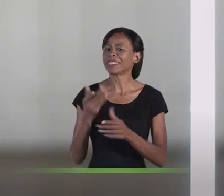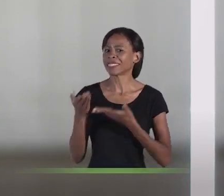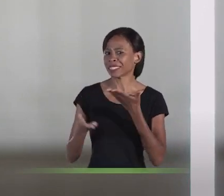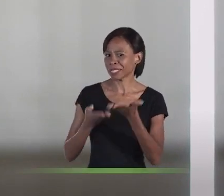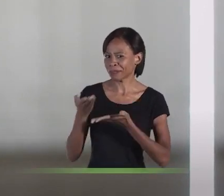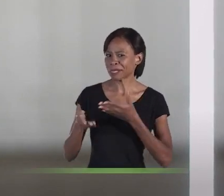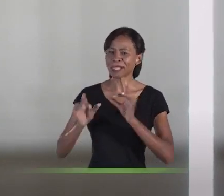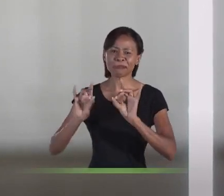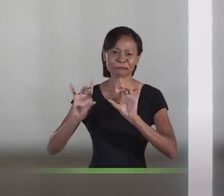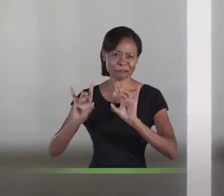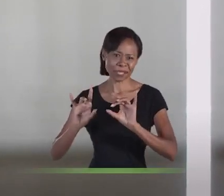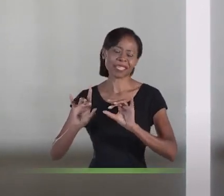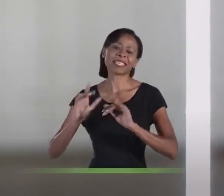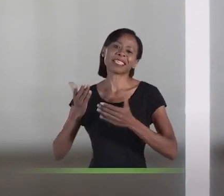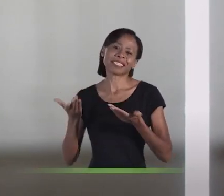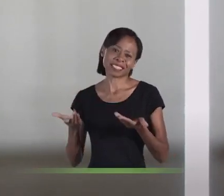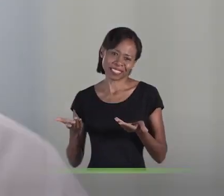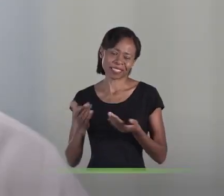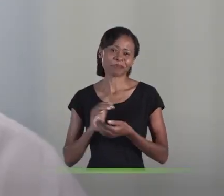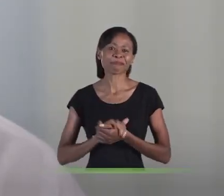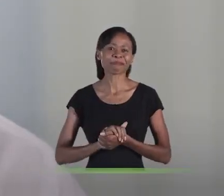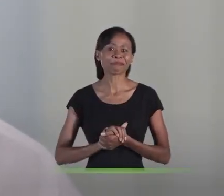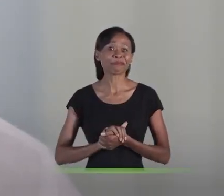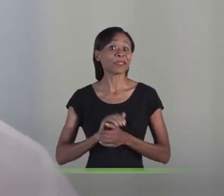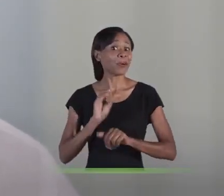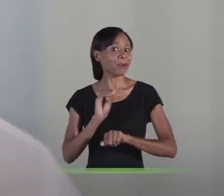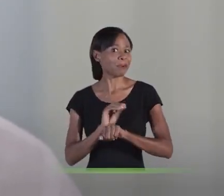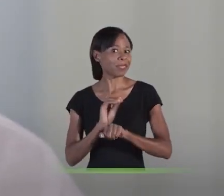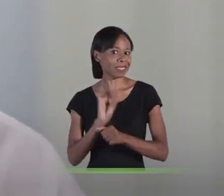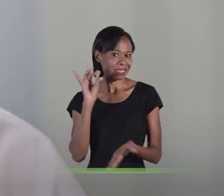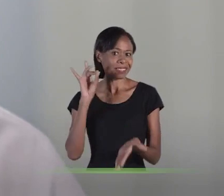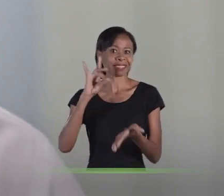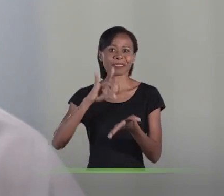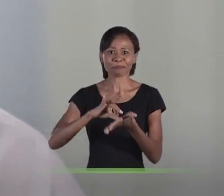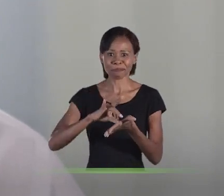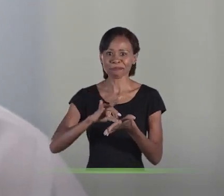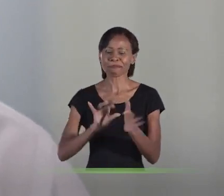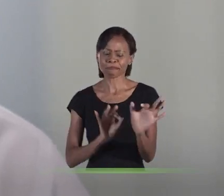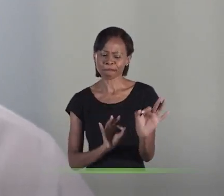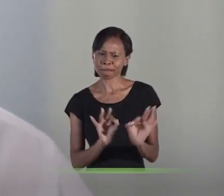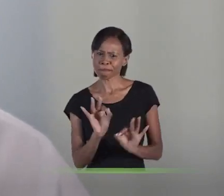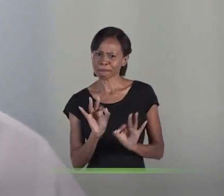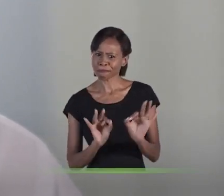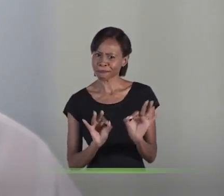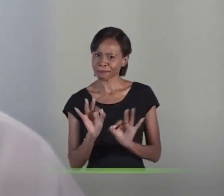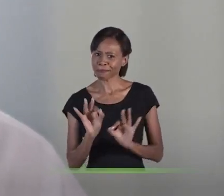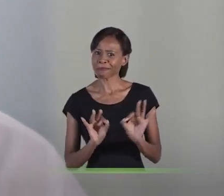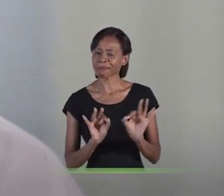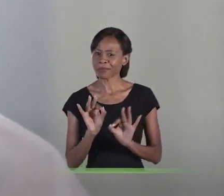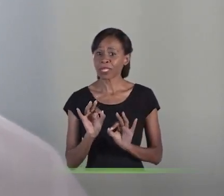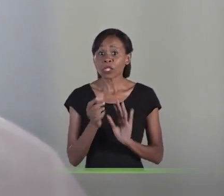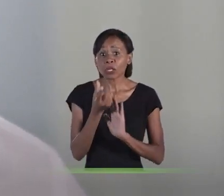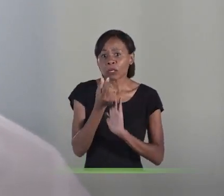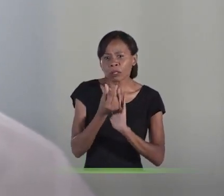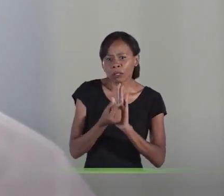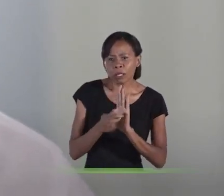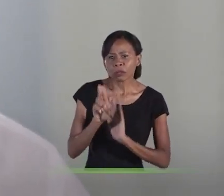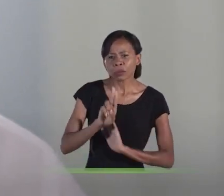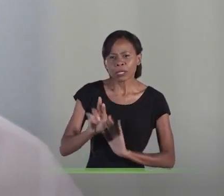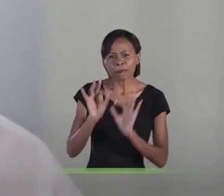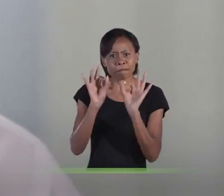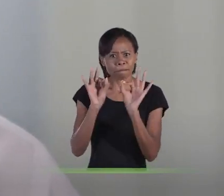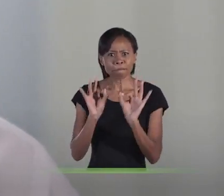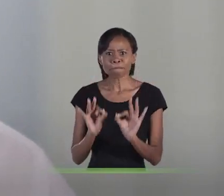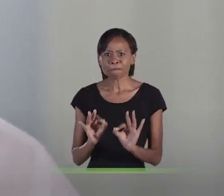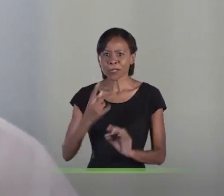especializado e de exames. Com cuidado de verdade, com planejamento e usando bem o orçamento da prefeitura,